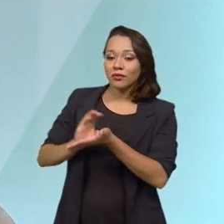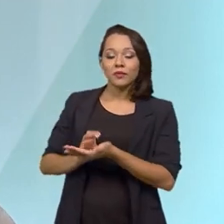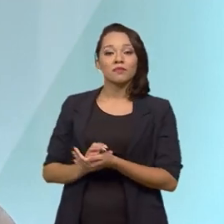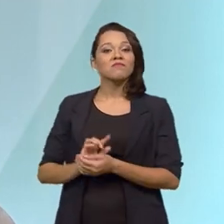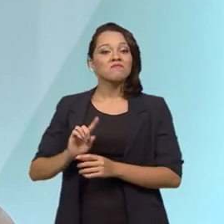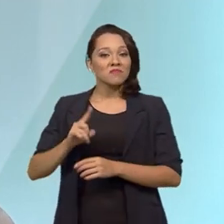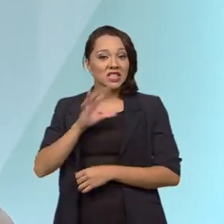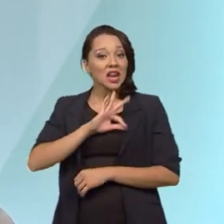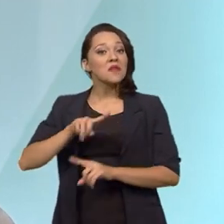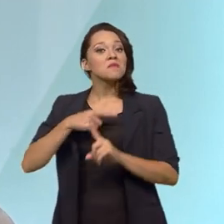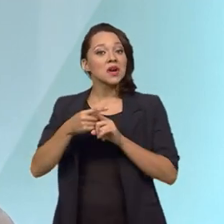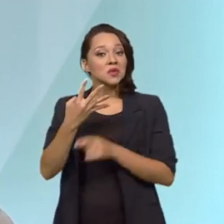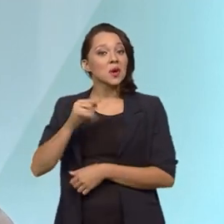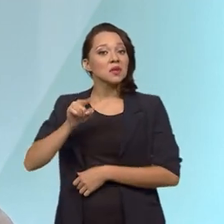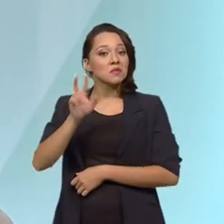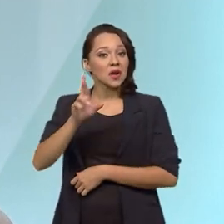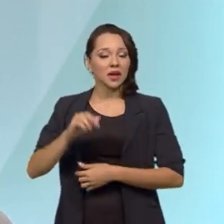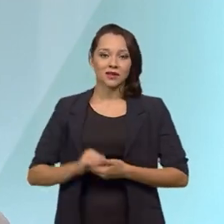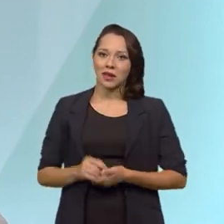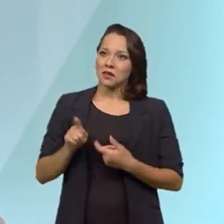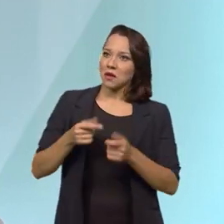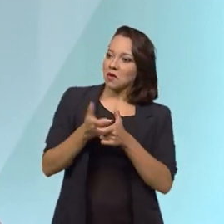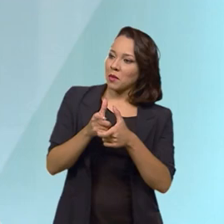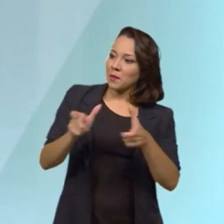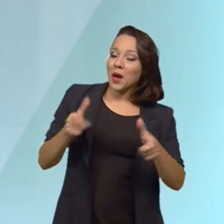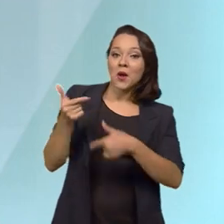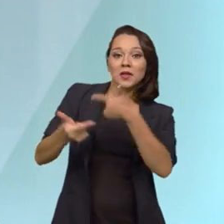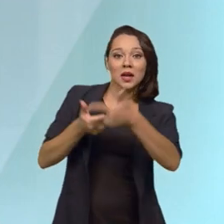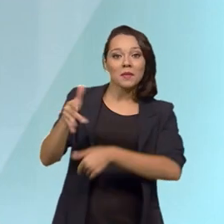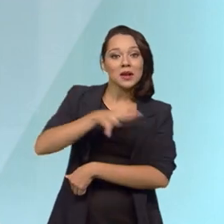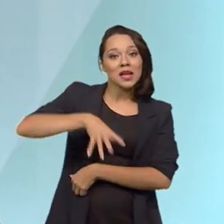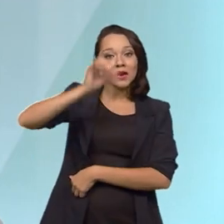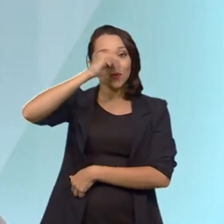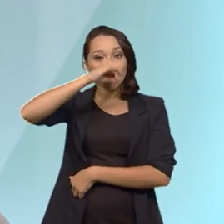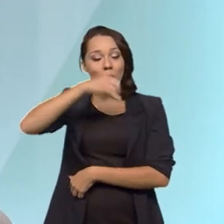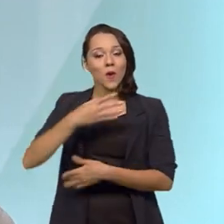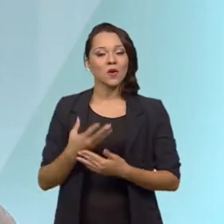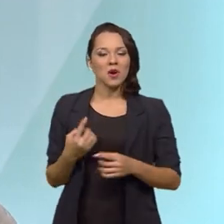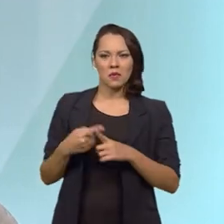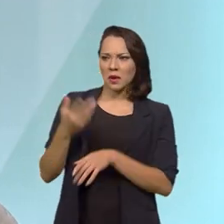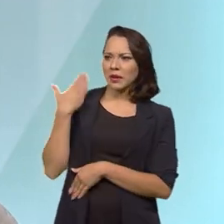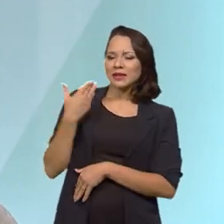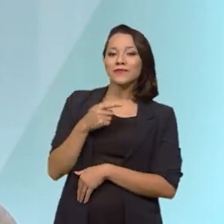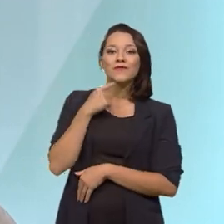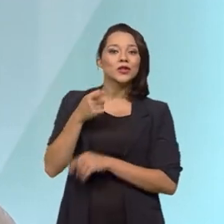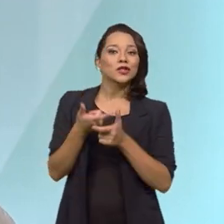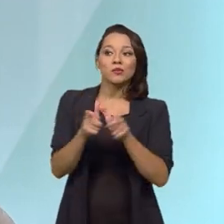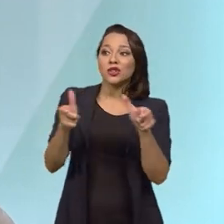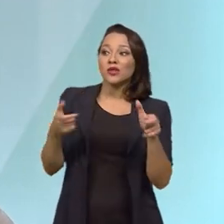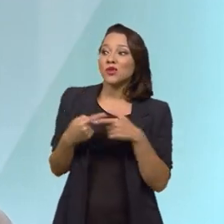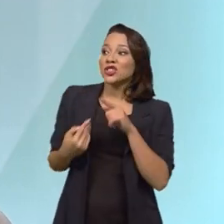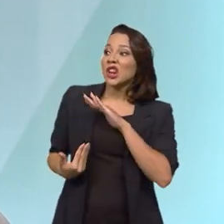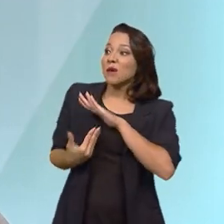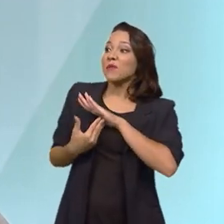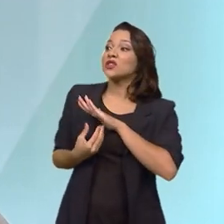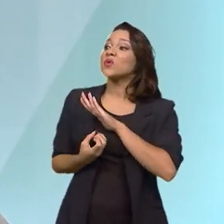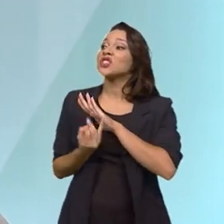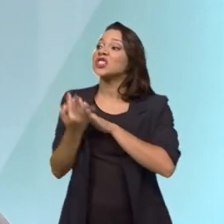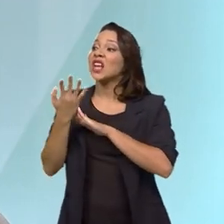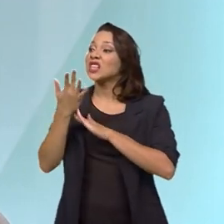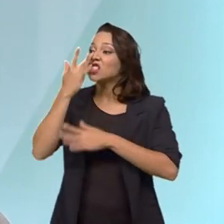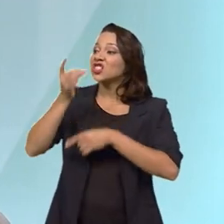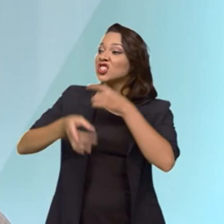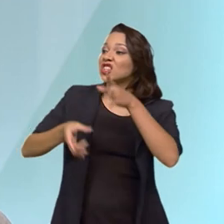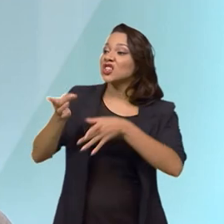R$ mil, podendo assim expandir a sua atividade de suinocultura, porque antes ele não podia expandir, porque tinha uma limitação de quantidade de